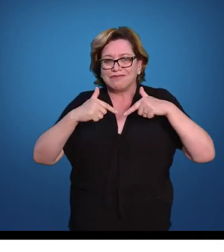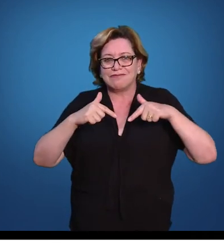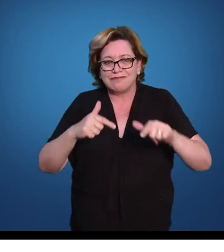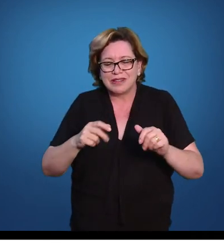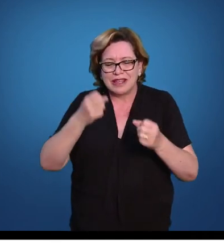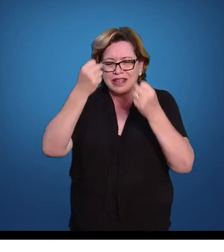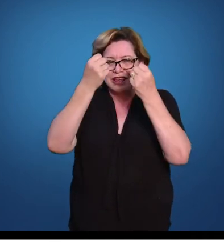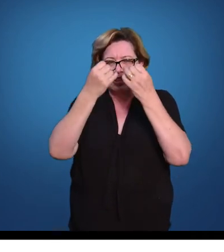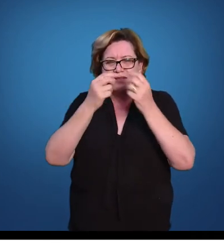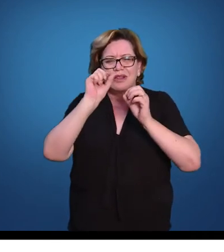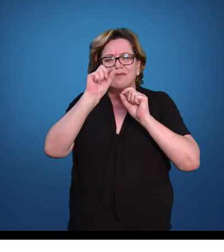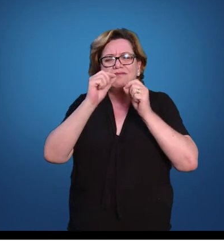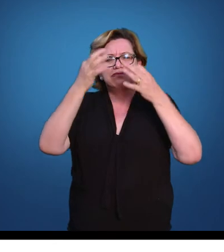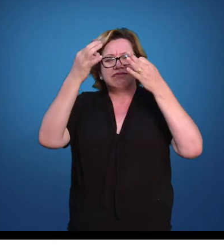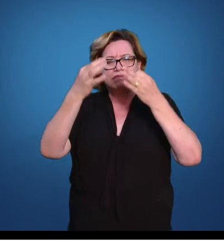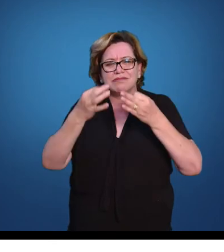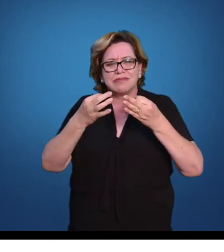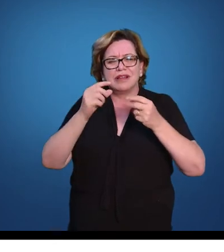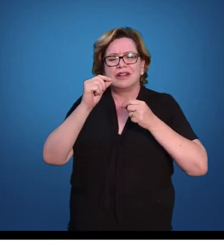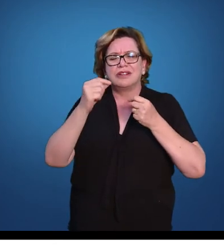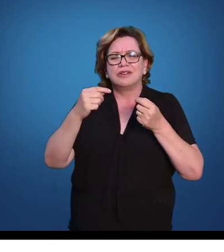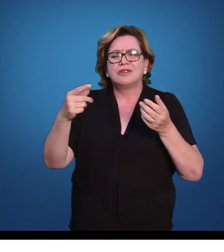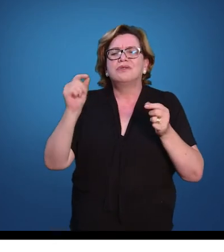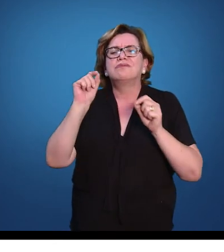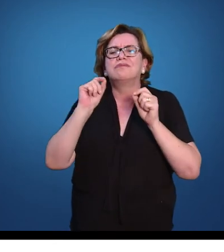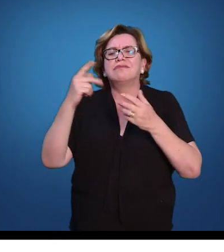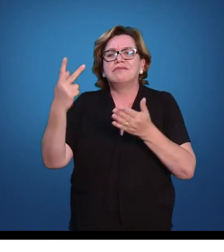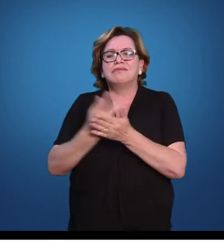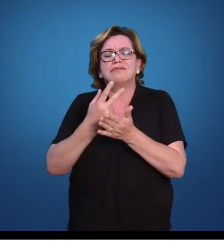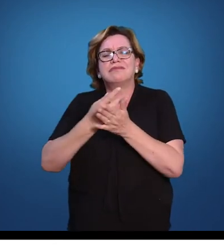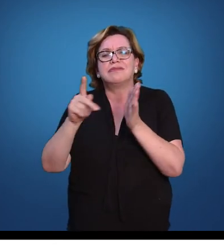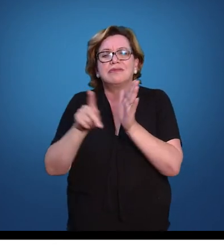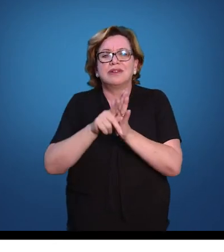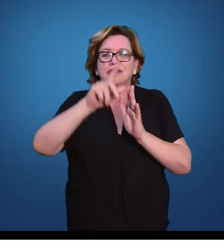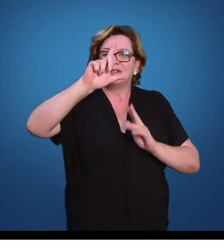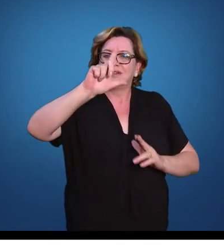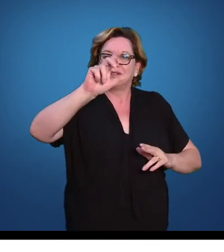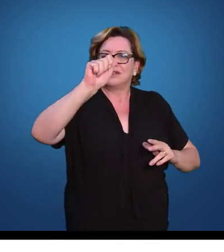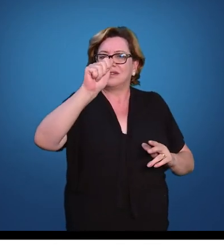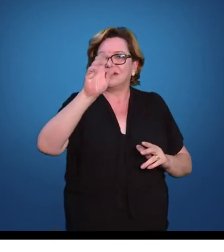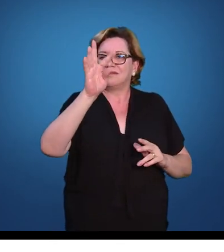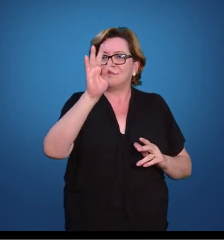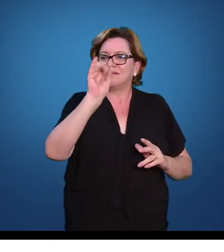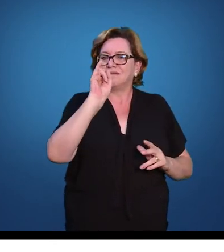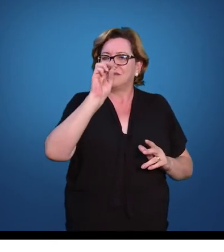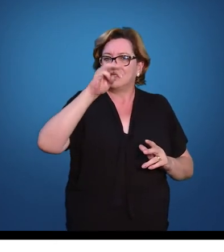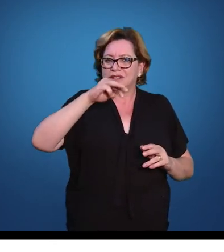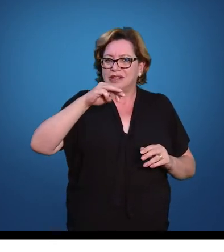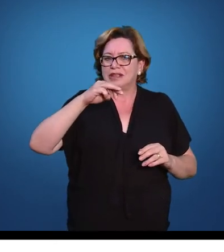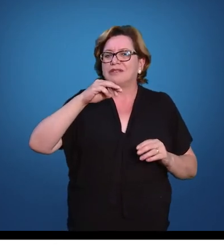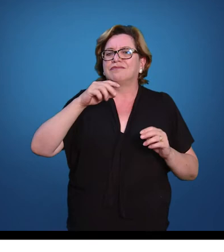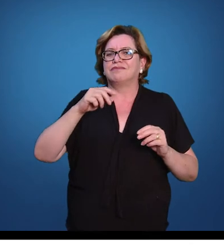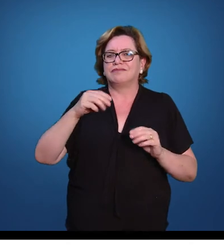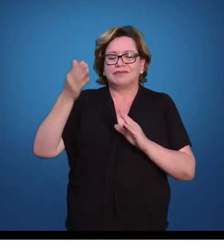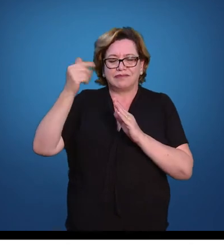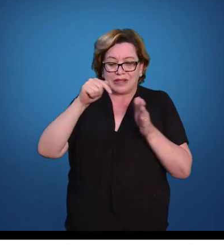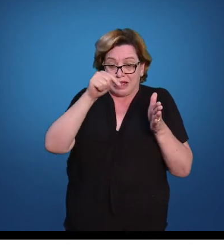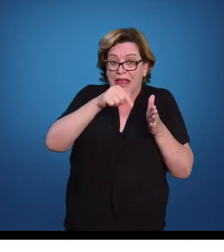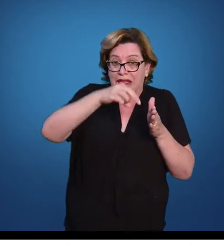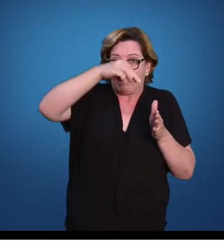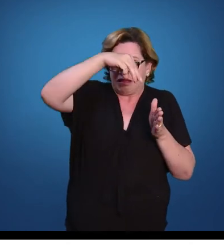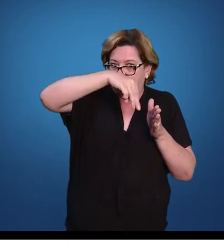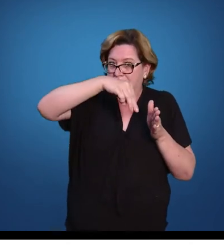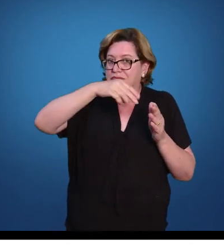definir o que era certo com relação ao latim e o que era errado. Havia um certo receio, já estou falando ali na Idade Média,